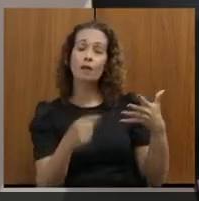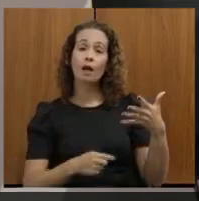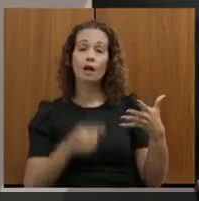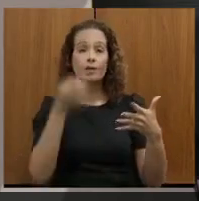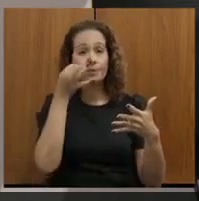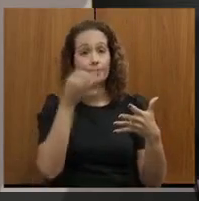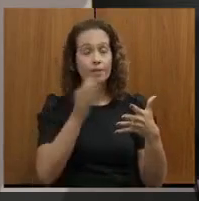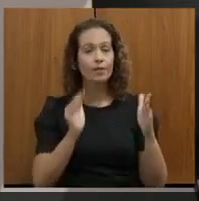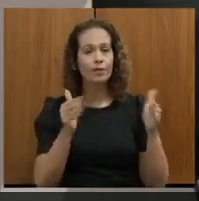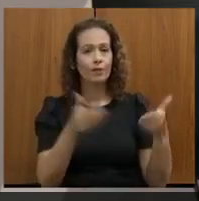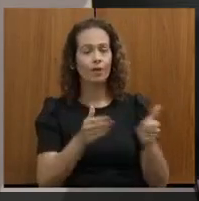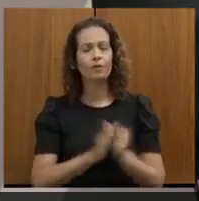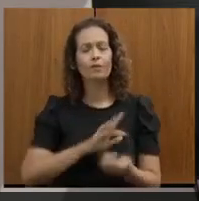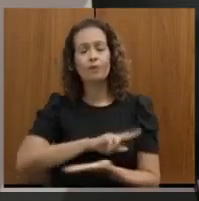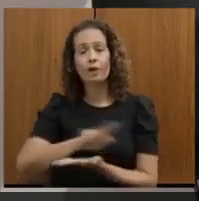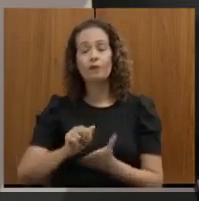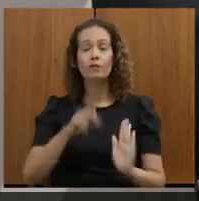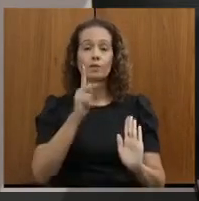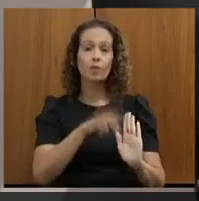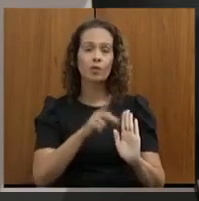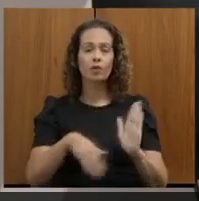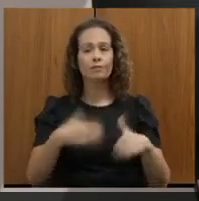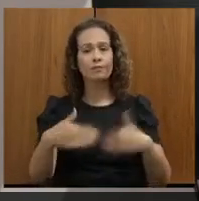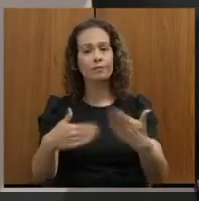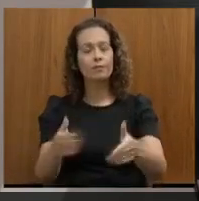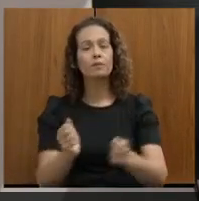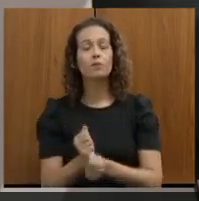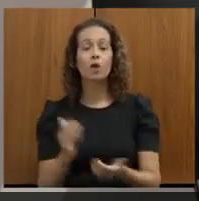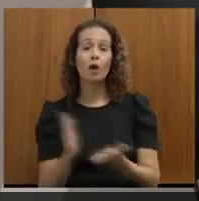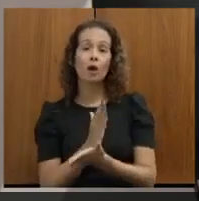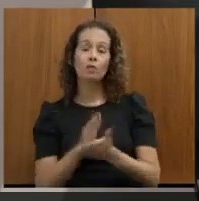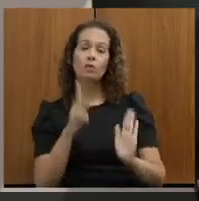vários projetos ainda que estão em andamento, vários aguardando